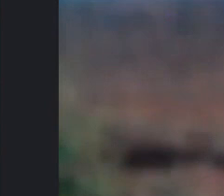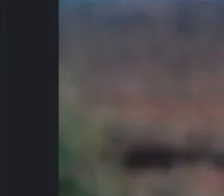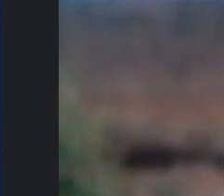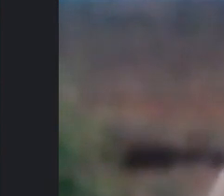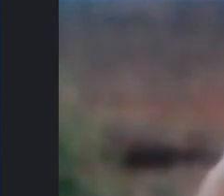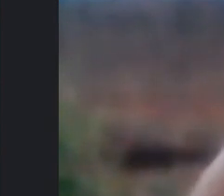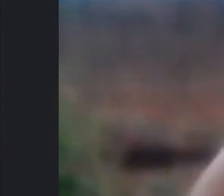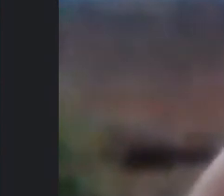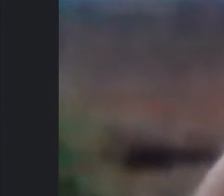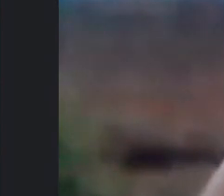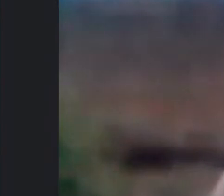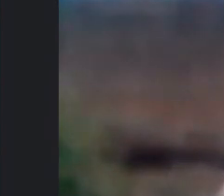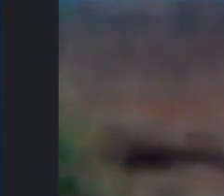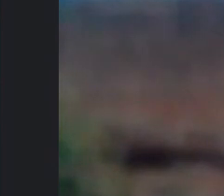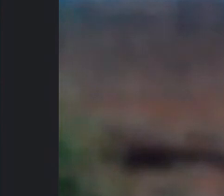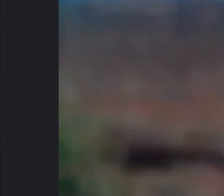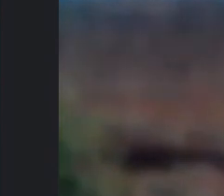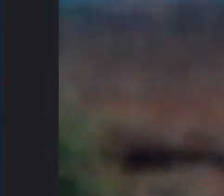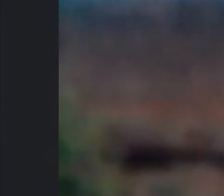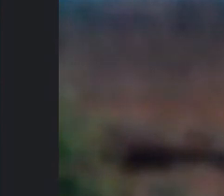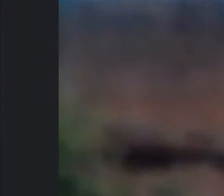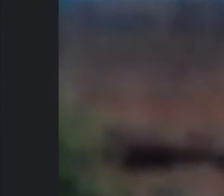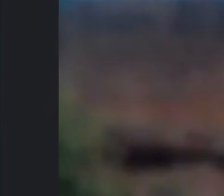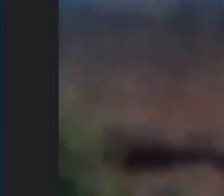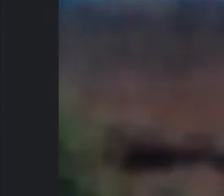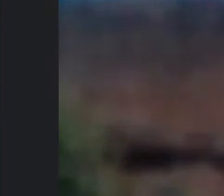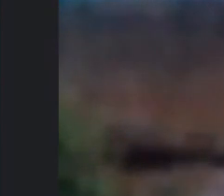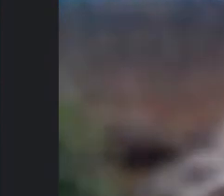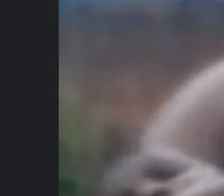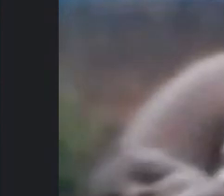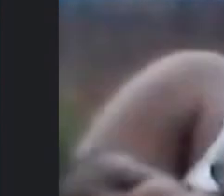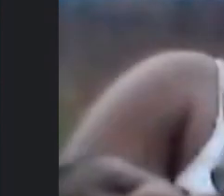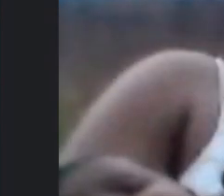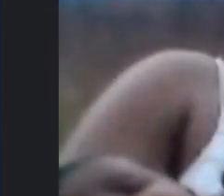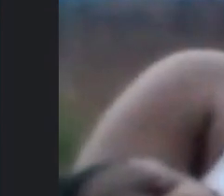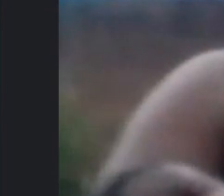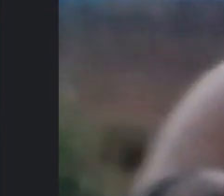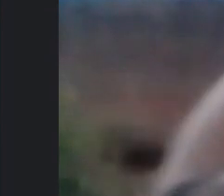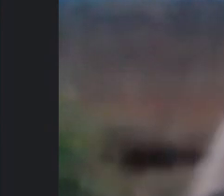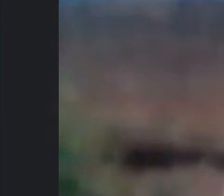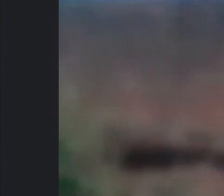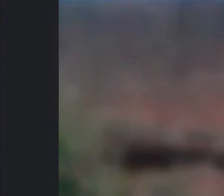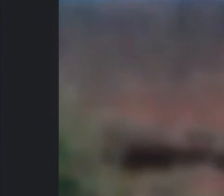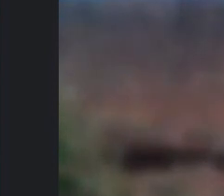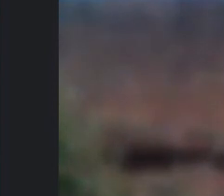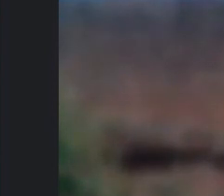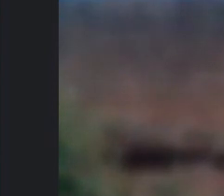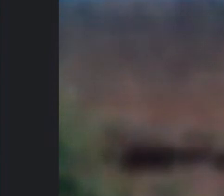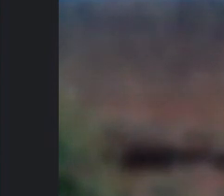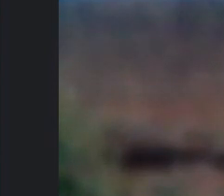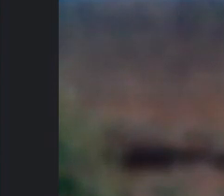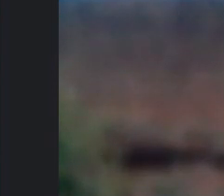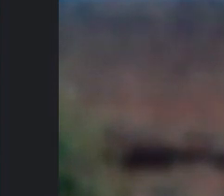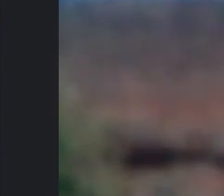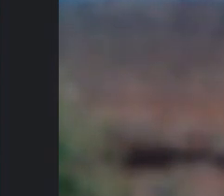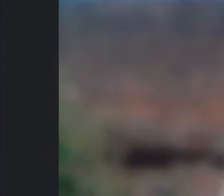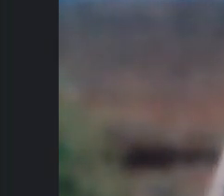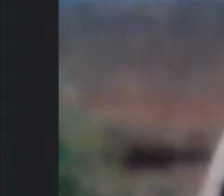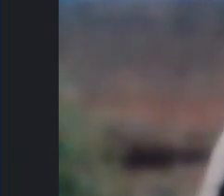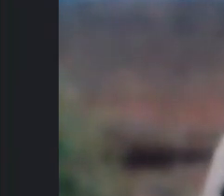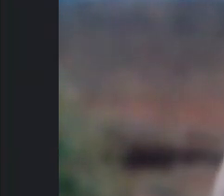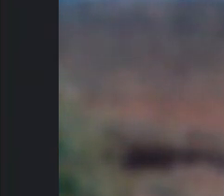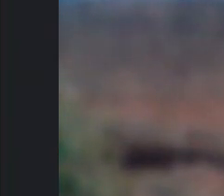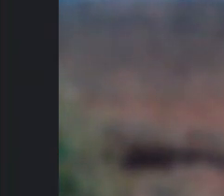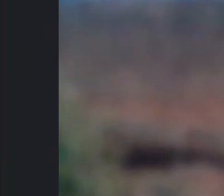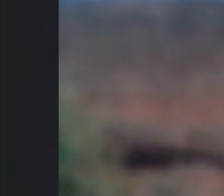estar aqui essa tarde com vocês né e eu acho que a minha fala vai nesse sentido né de reforçar o quanto que ser indígena não passa